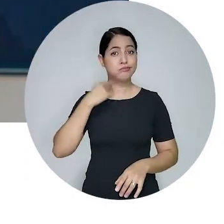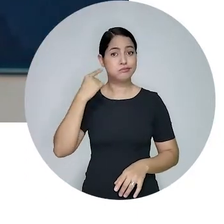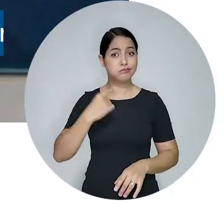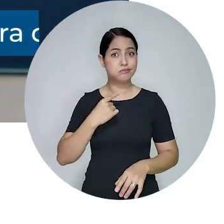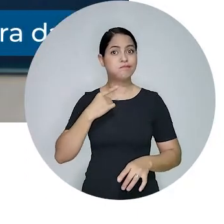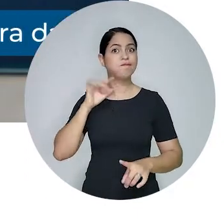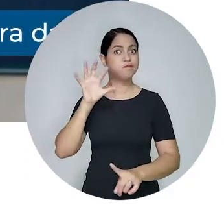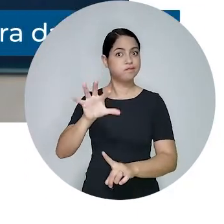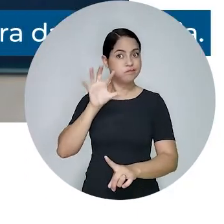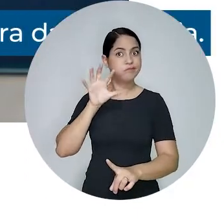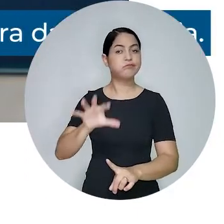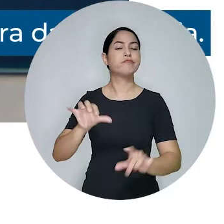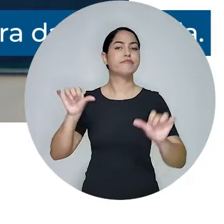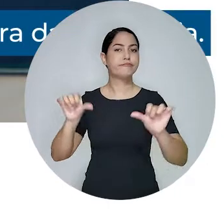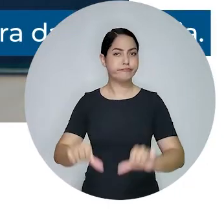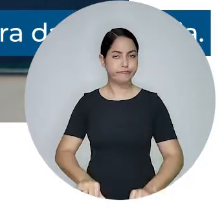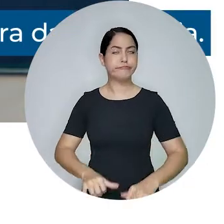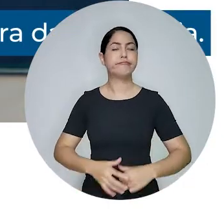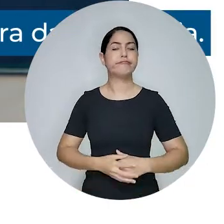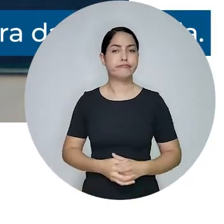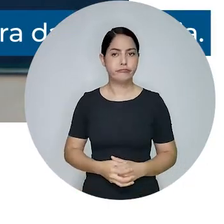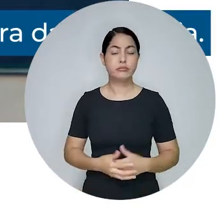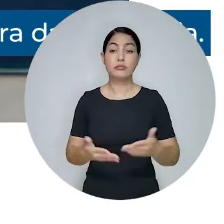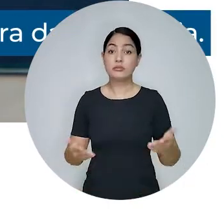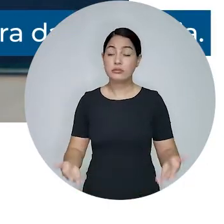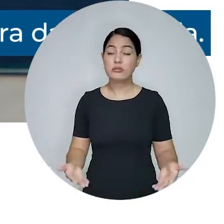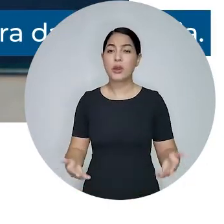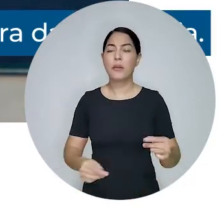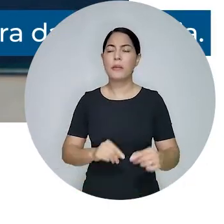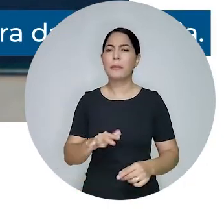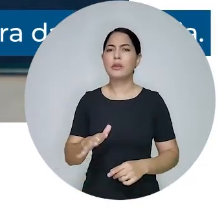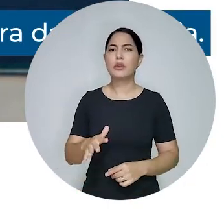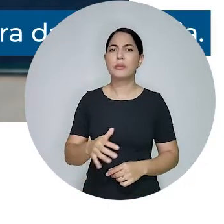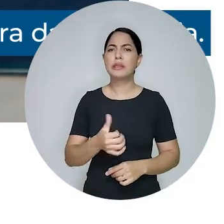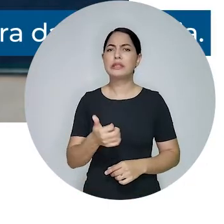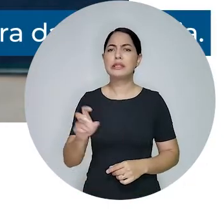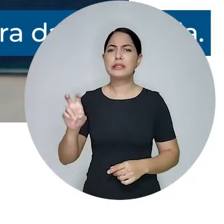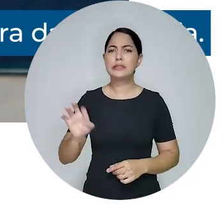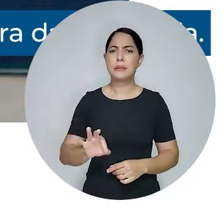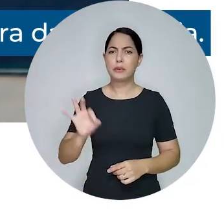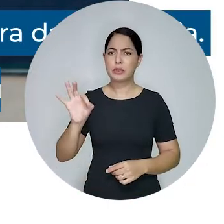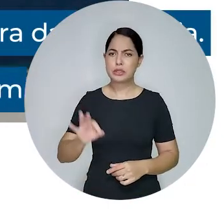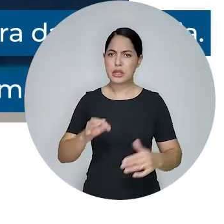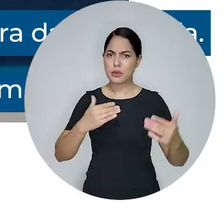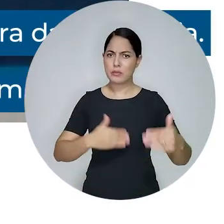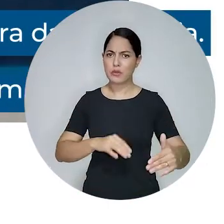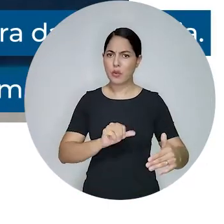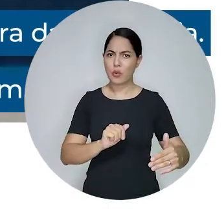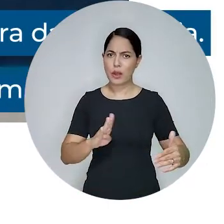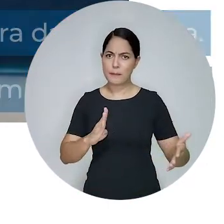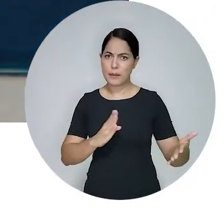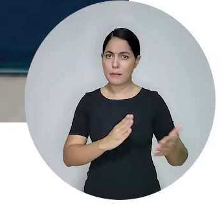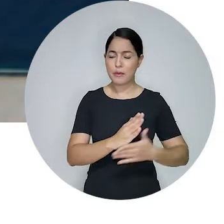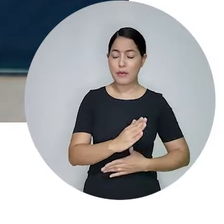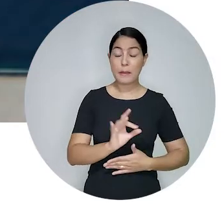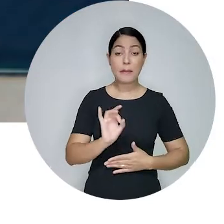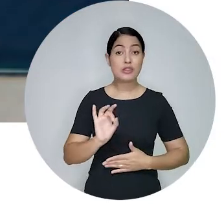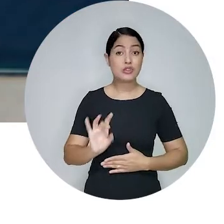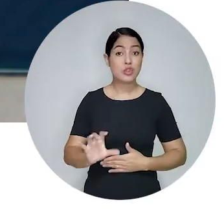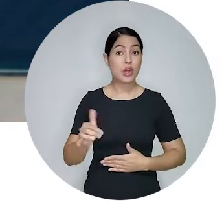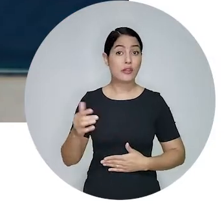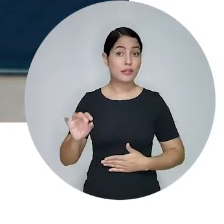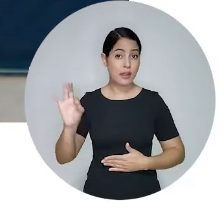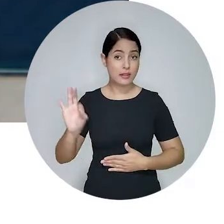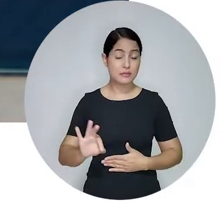na carreira da advocacia. Já no exame de ordem, por exemplo, a média de aprovação na prova gira em torno de 15%. Diante